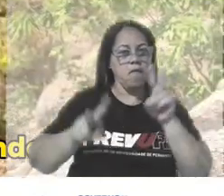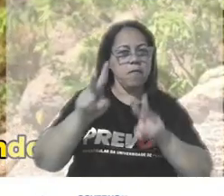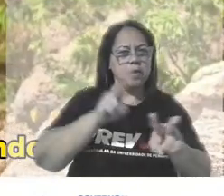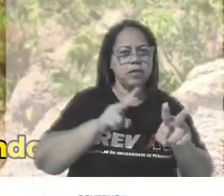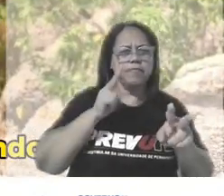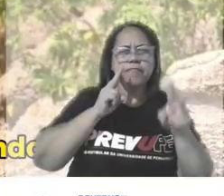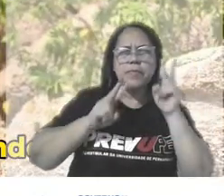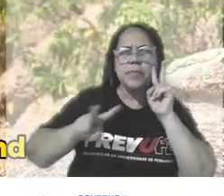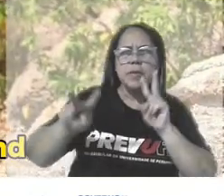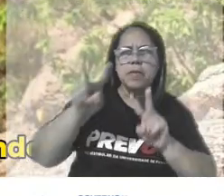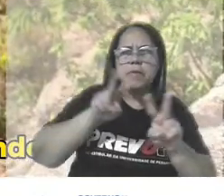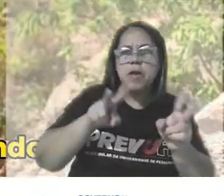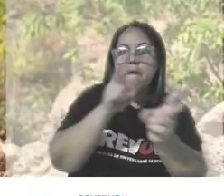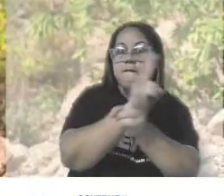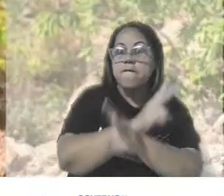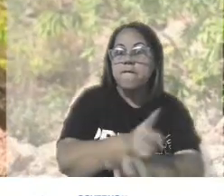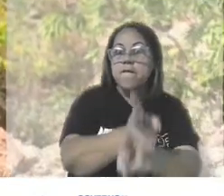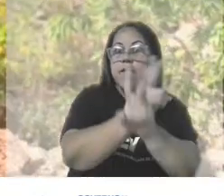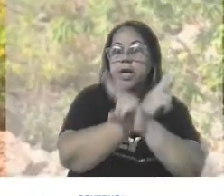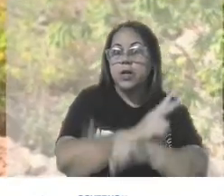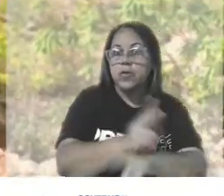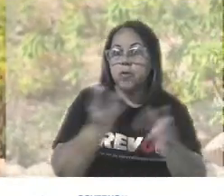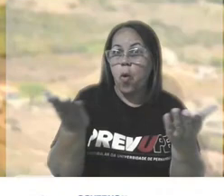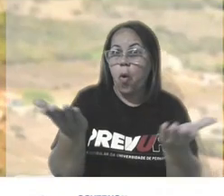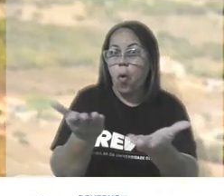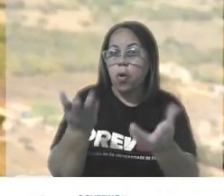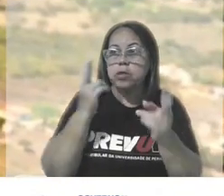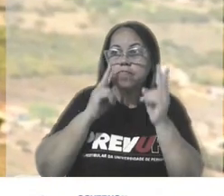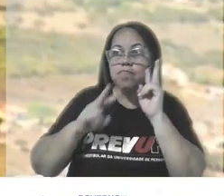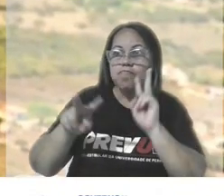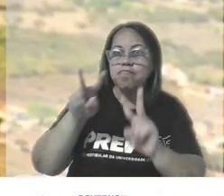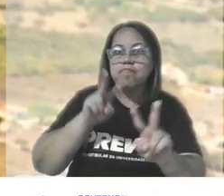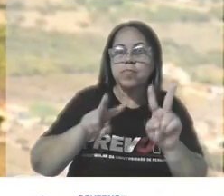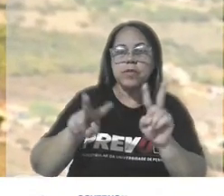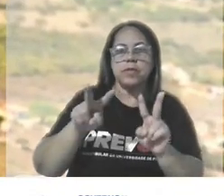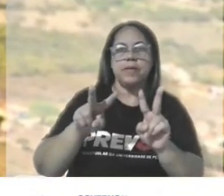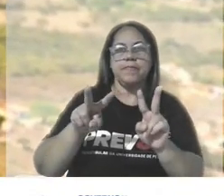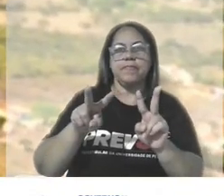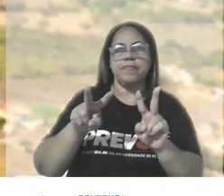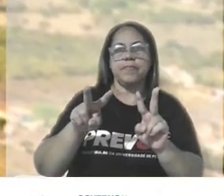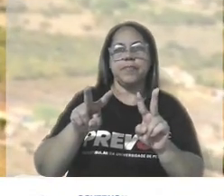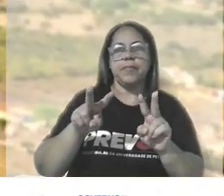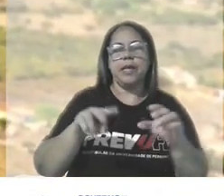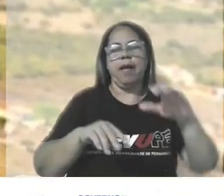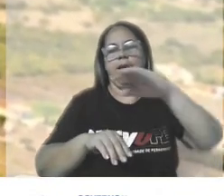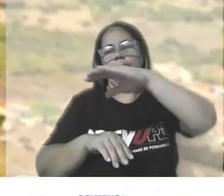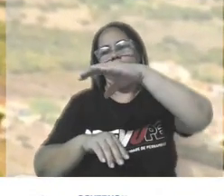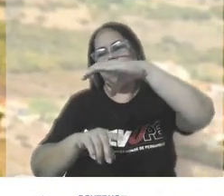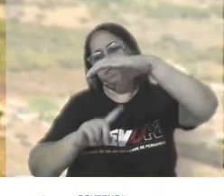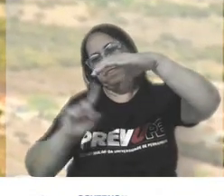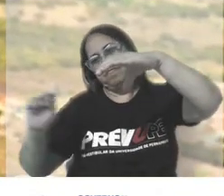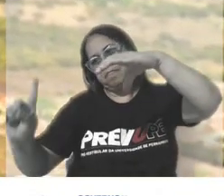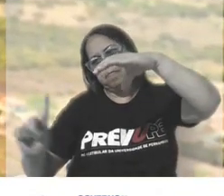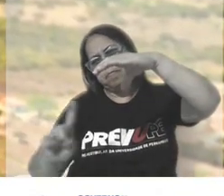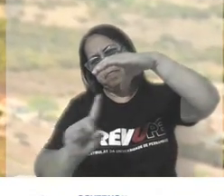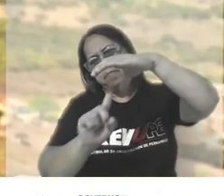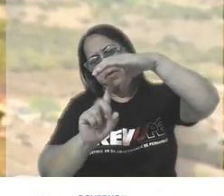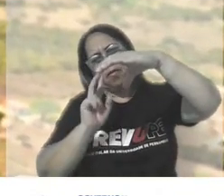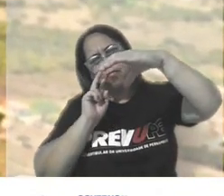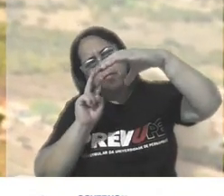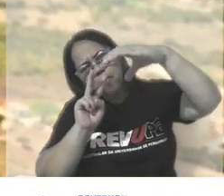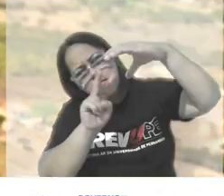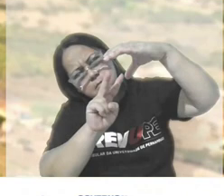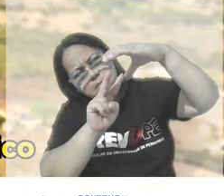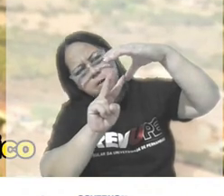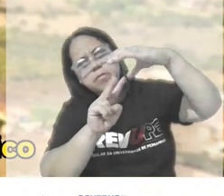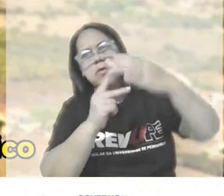conseguir observar a ação do vento agindo hoje, nesse espaço. Aqui embaixo do arco da Pedra Furada, a gente consegue perceber a ação